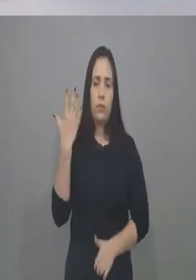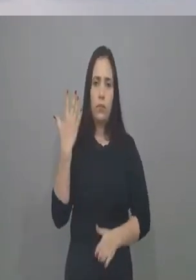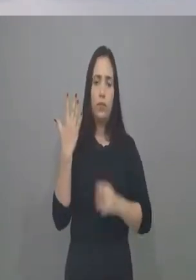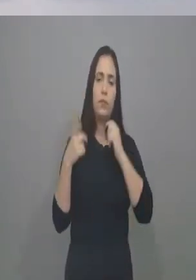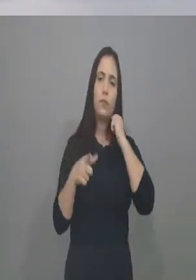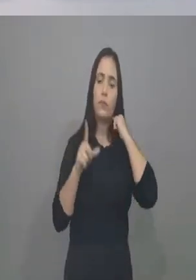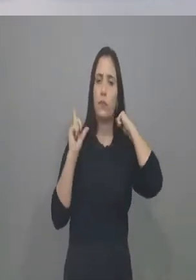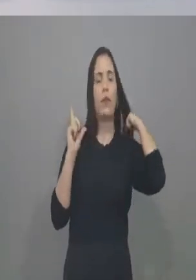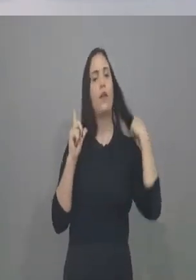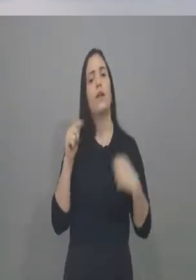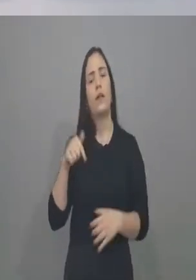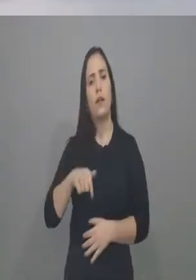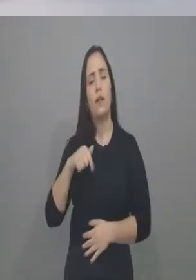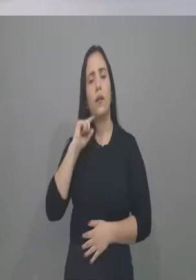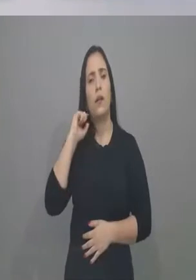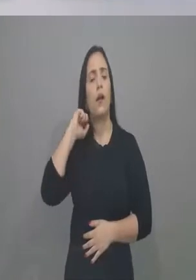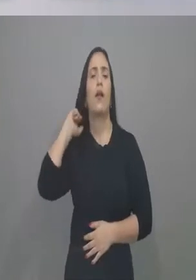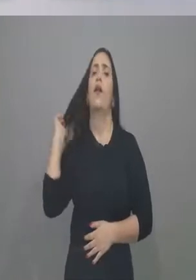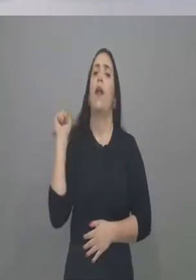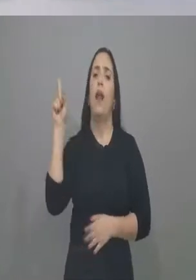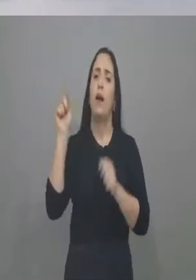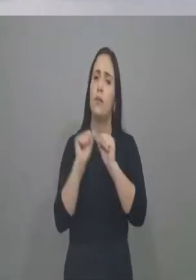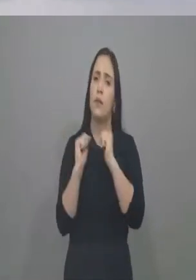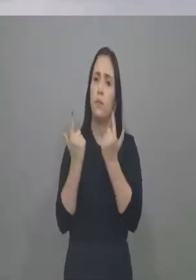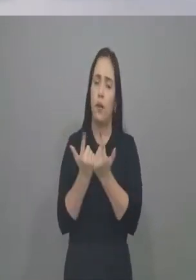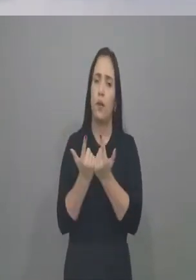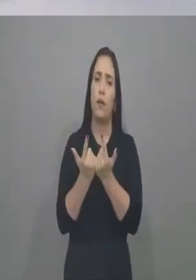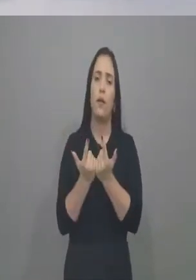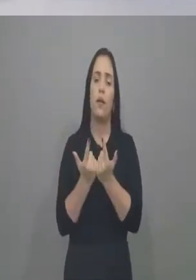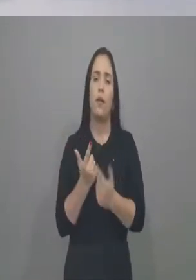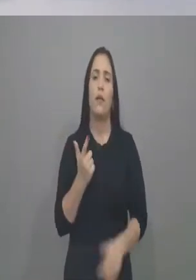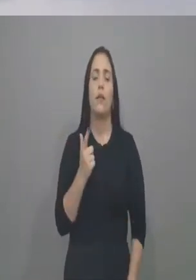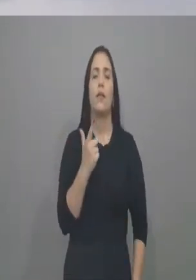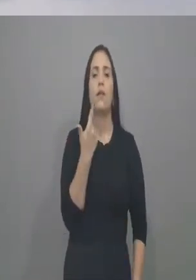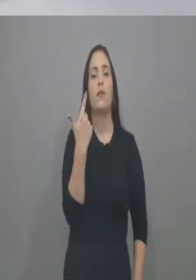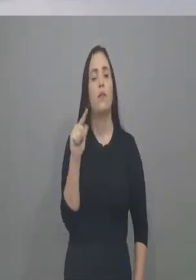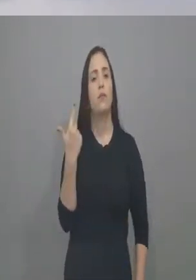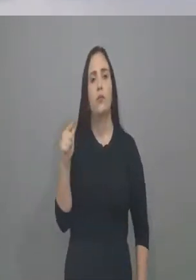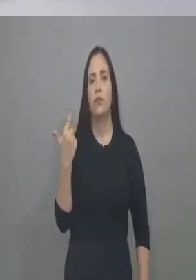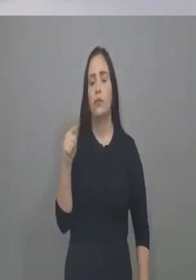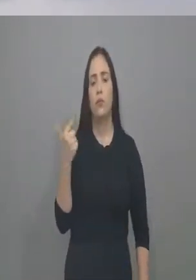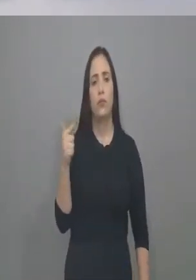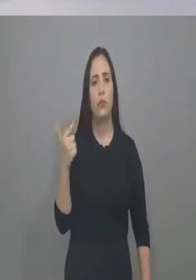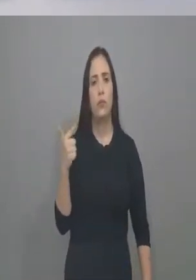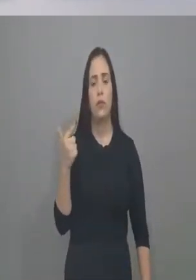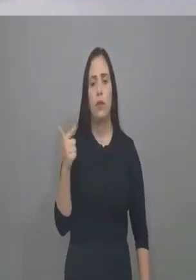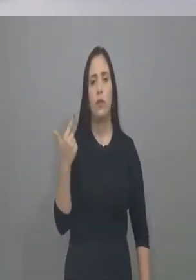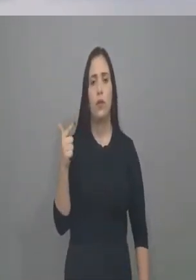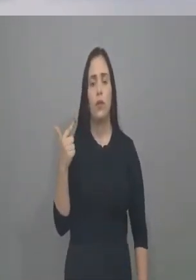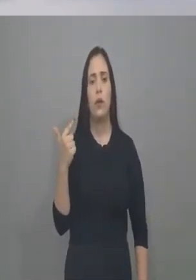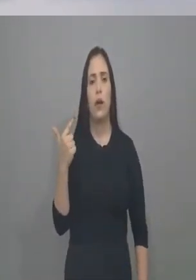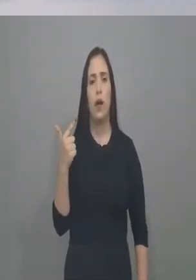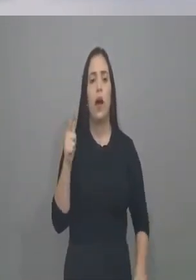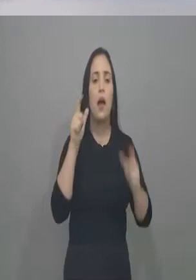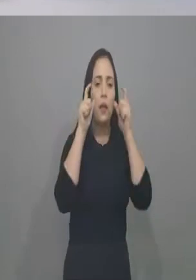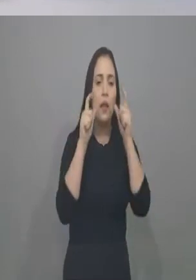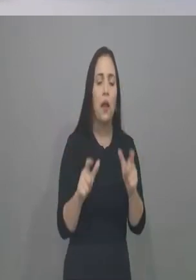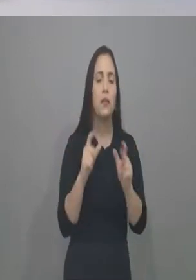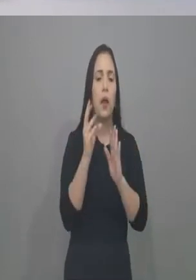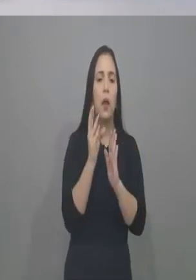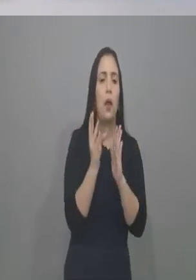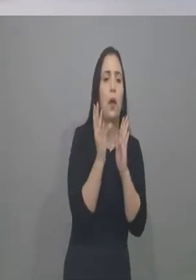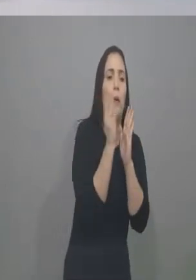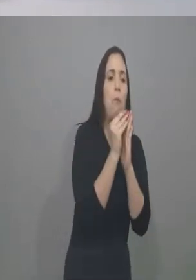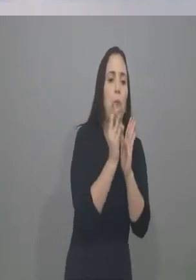de ser presidente da Câmara. E lá na Assembleia não tinha essa vontade de fazer emenda,